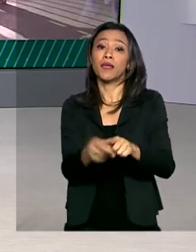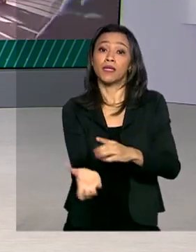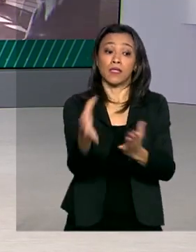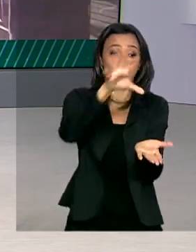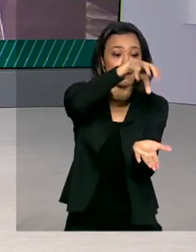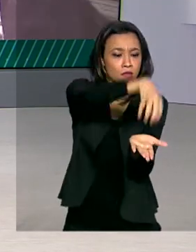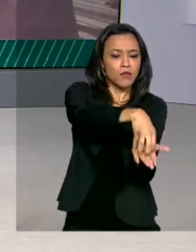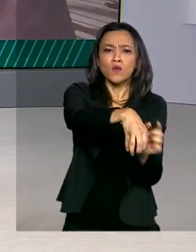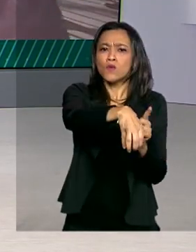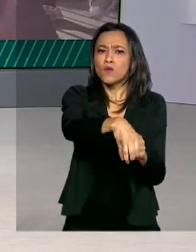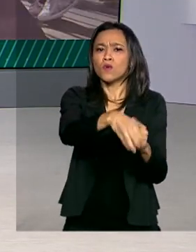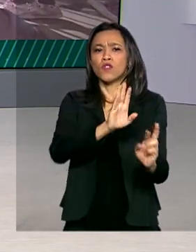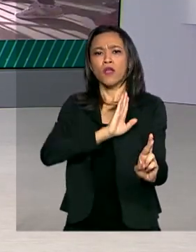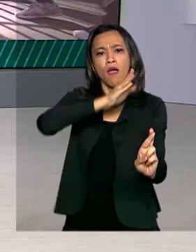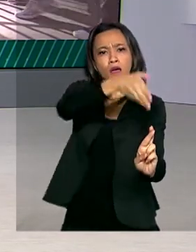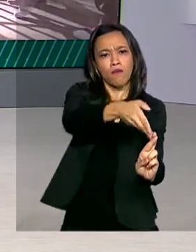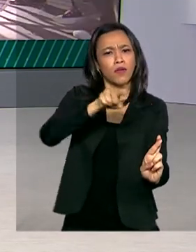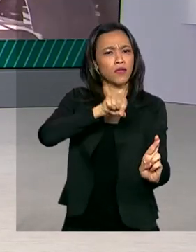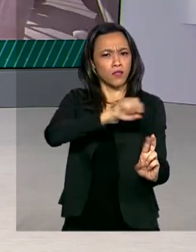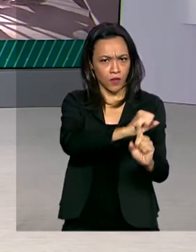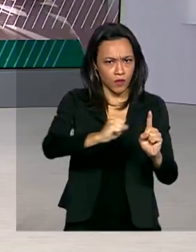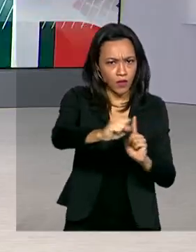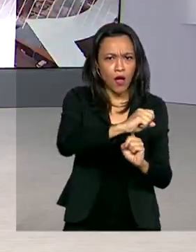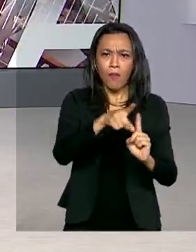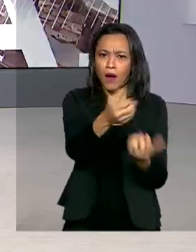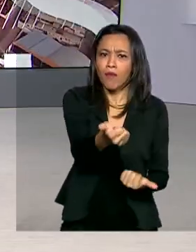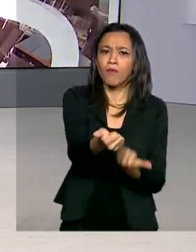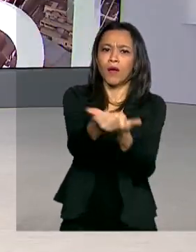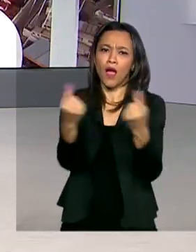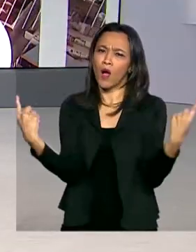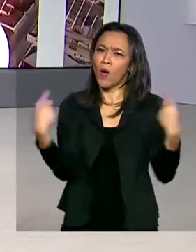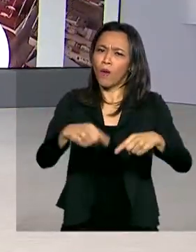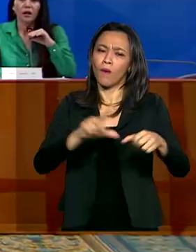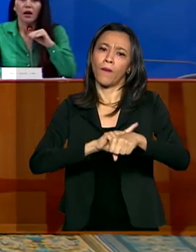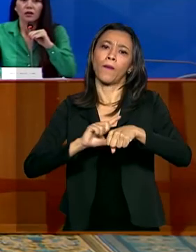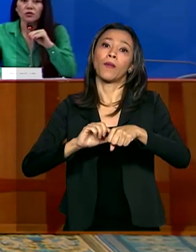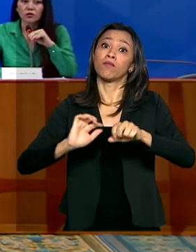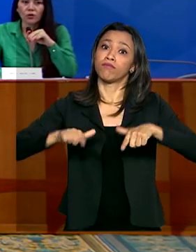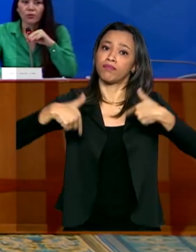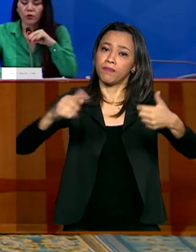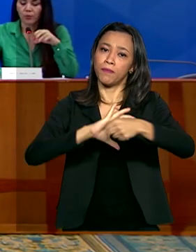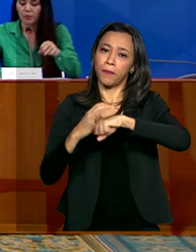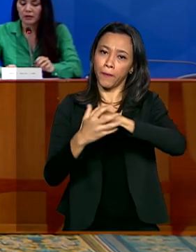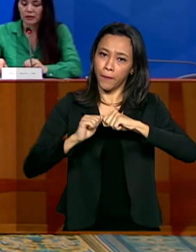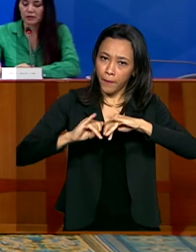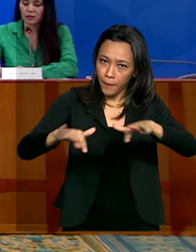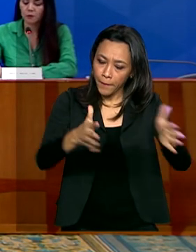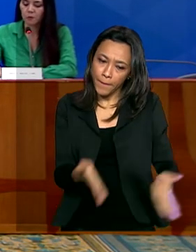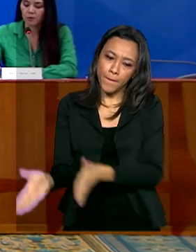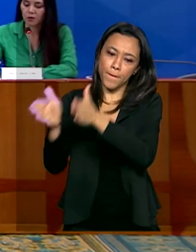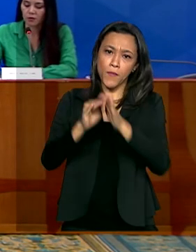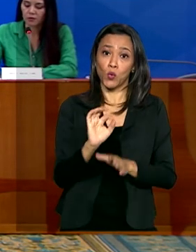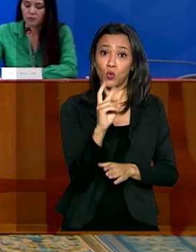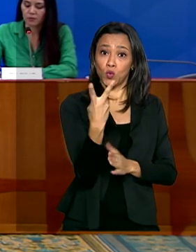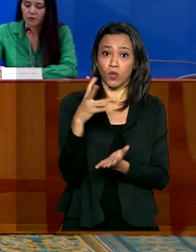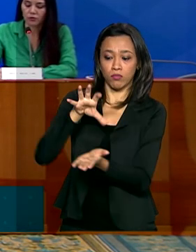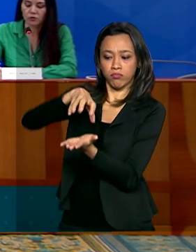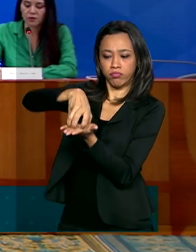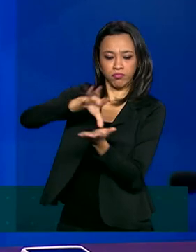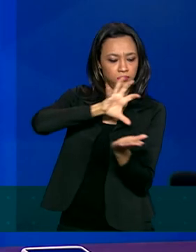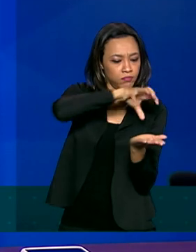referência para ajudar os municípios no combate ao coronavírus. Os dois serviços vão ajudar na